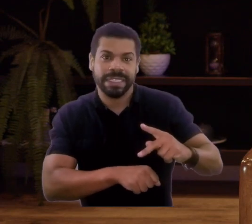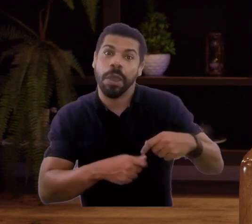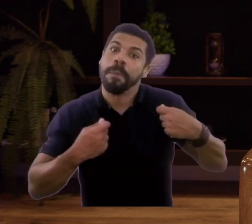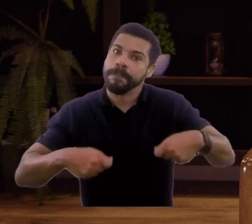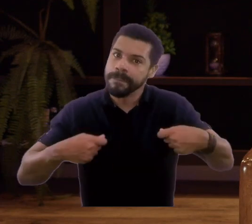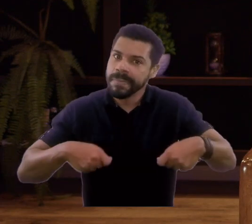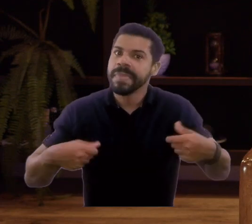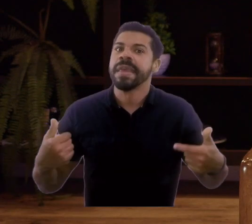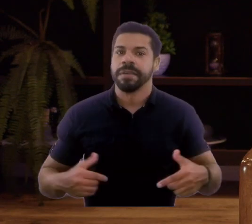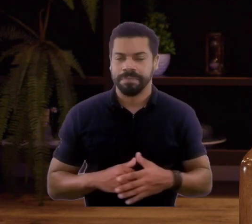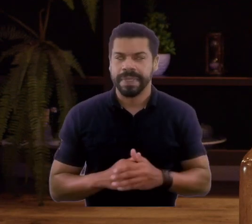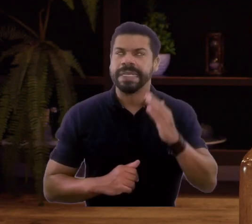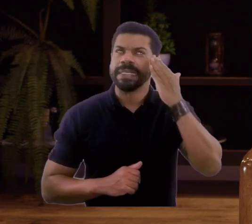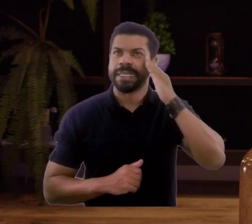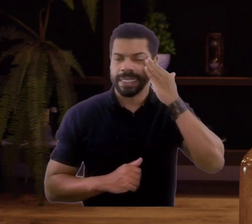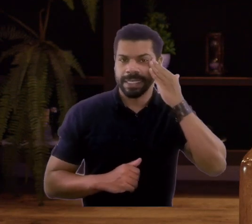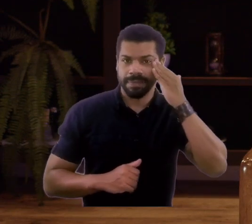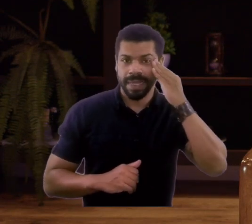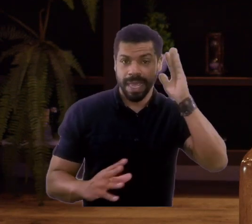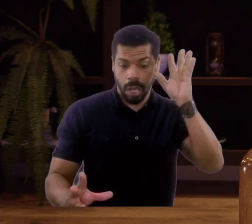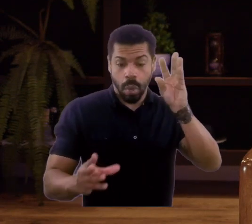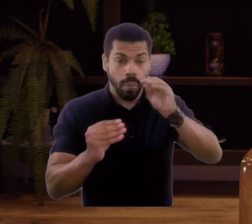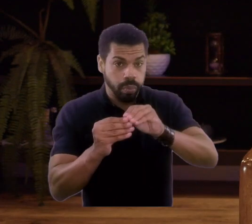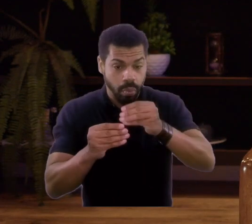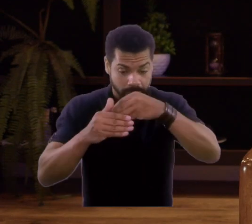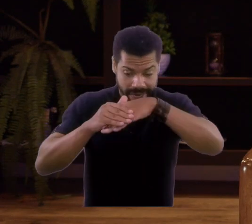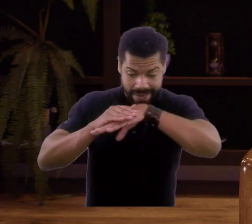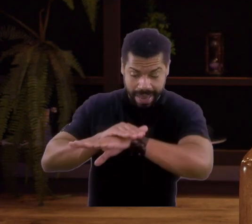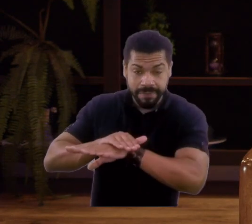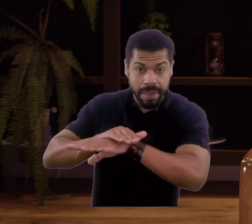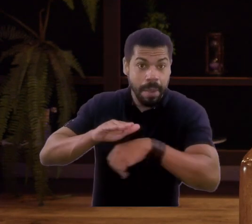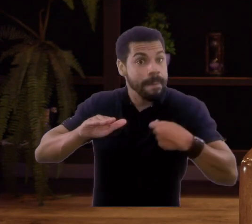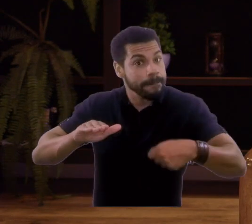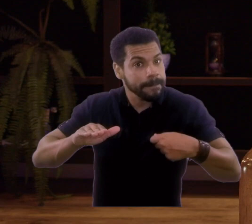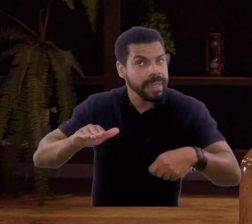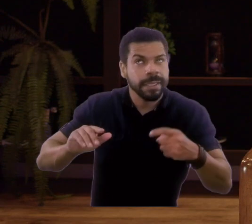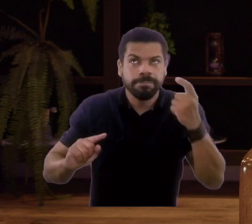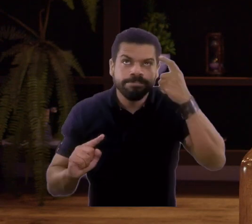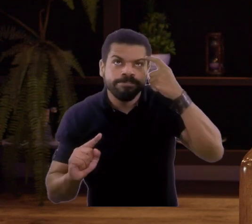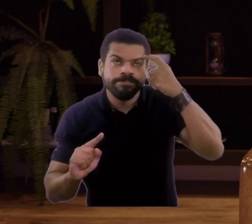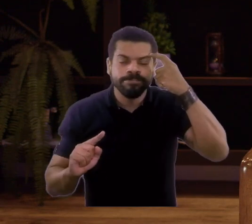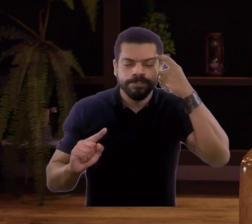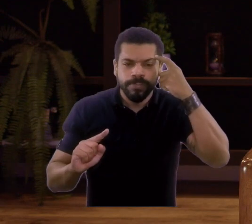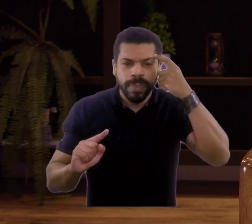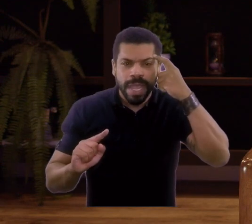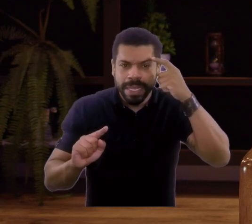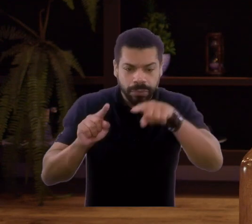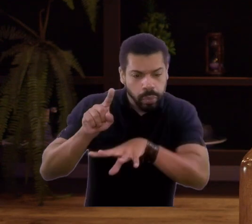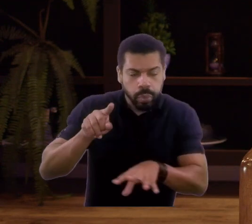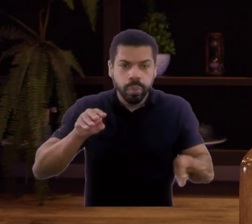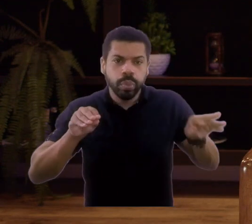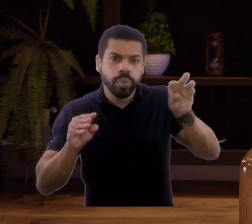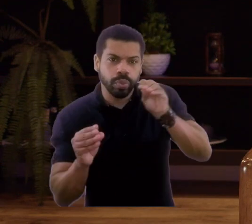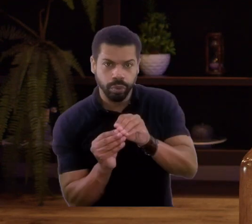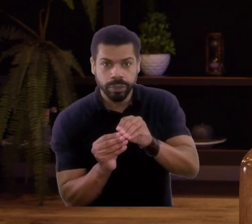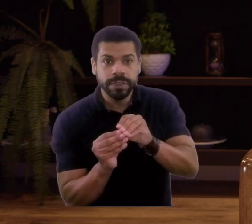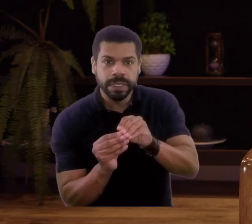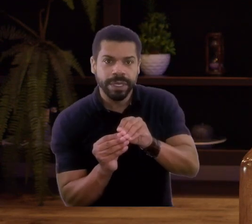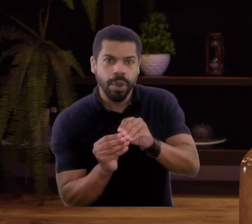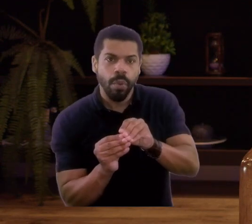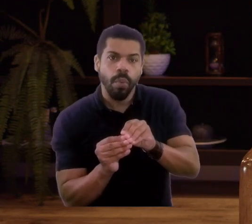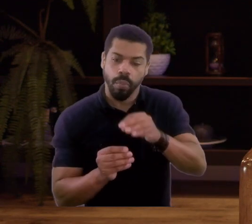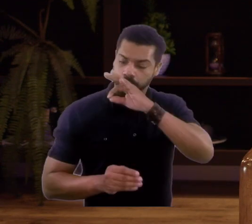significativamente. Então, o que eu preciso fazer é entender que além da minha reserva de emergência, eu preciso projetar essa